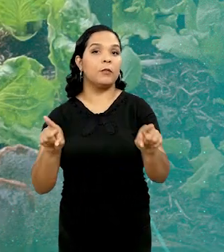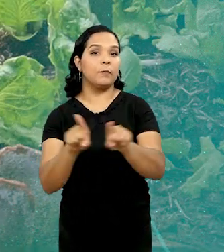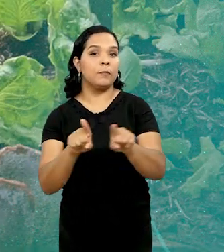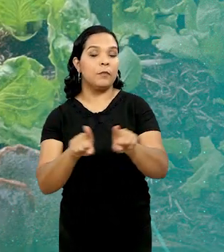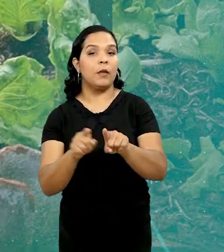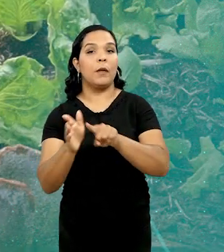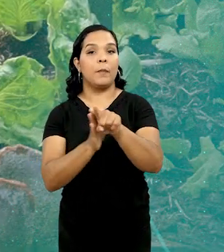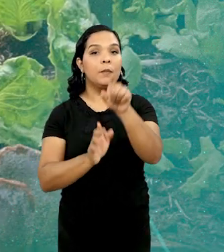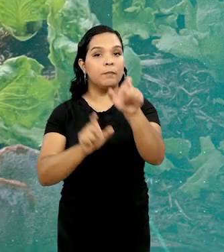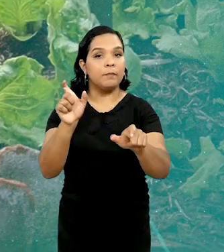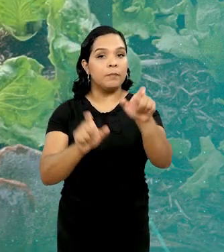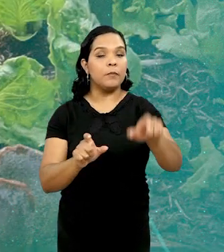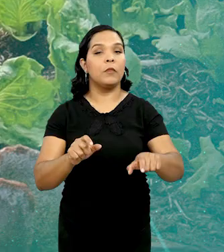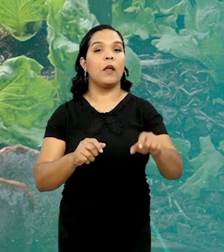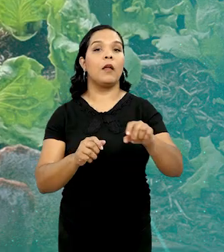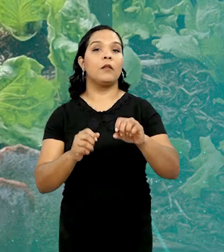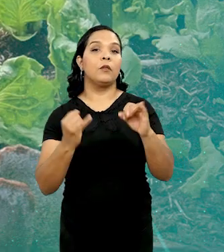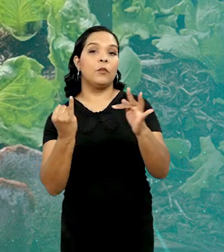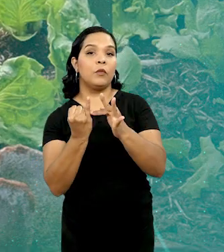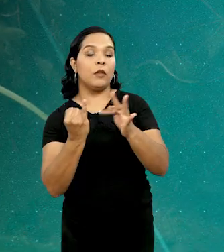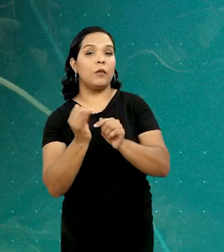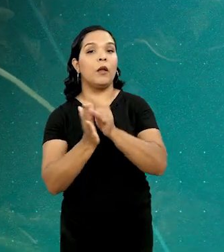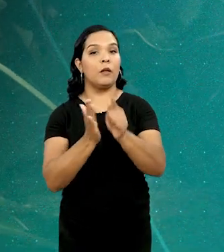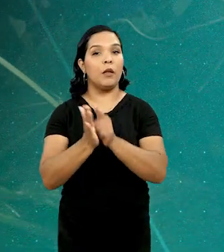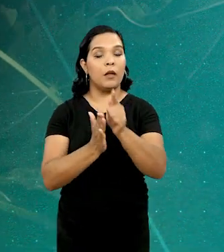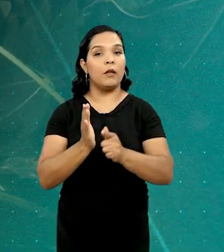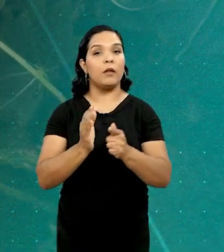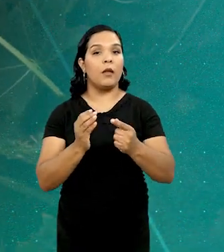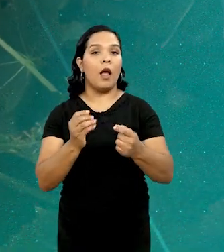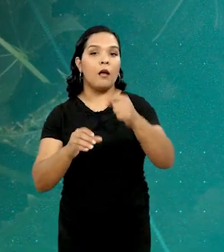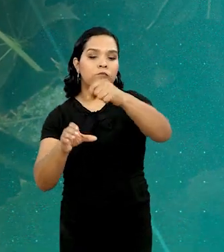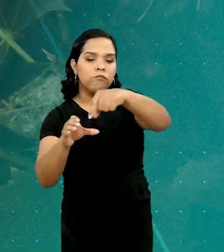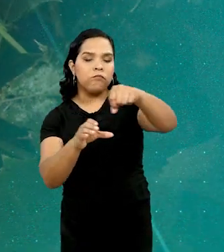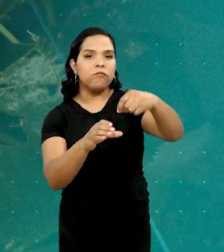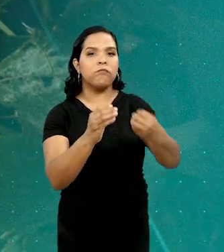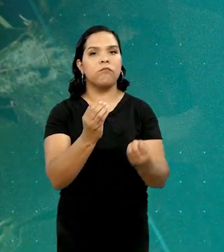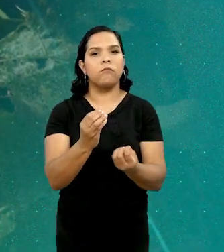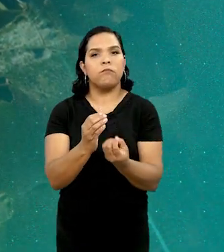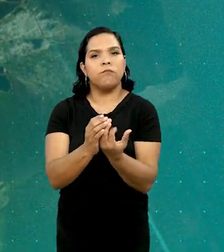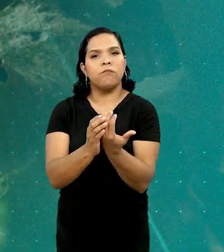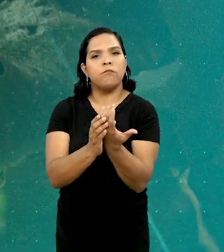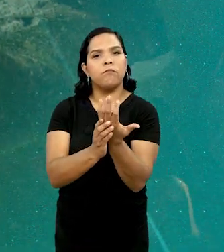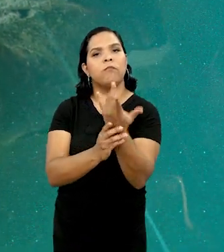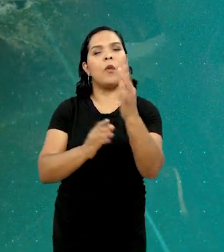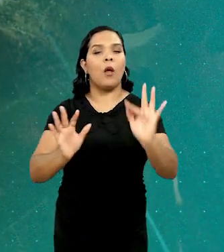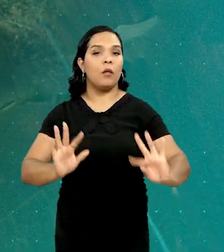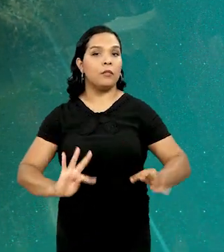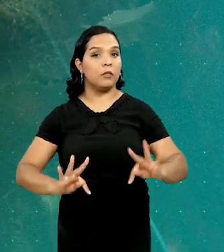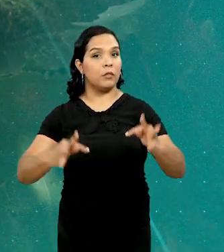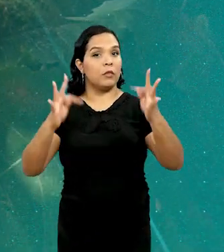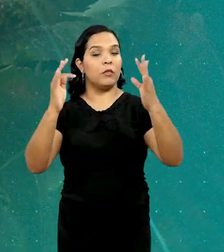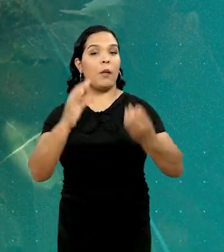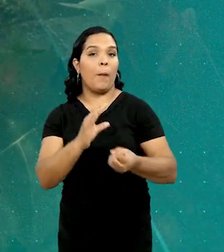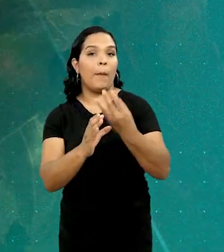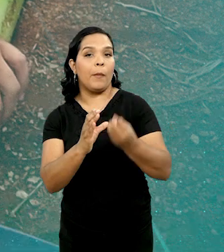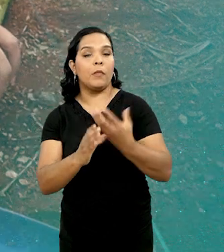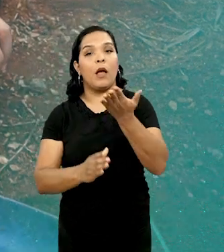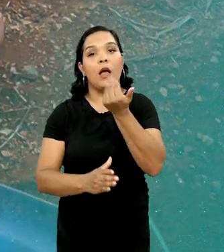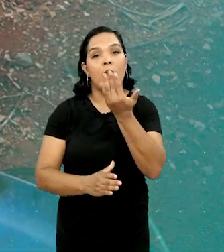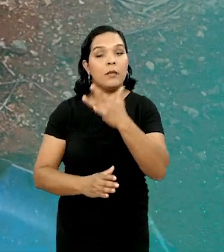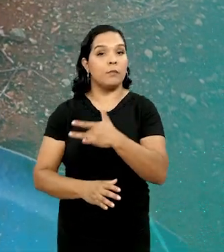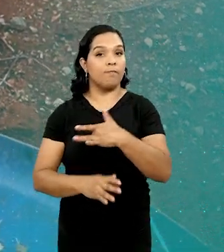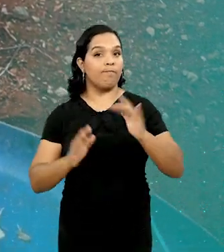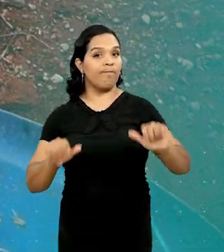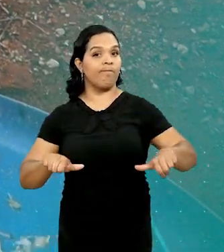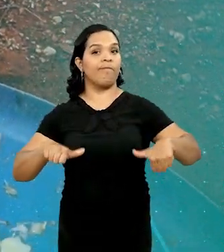Pesquisadores do Instituto Federal Baiano em Guanambi criam adubo orgânico inteligente que faz uso de tecnologias para a produção de